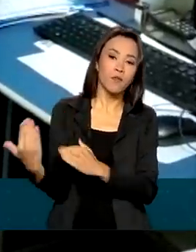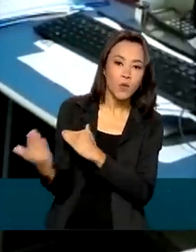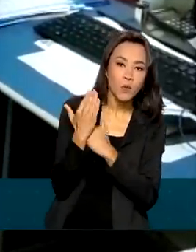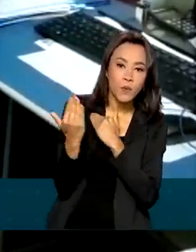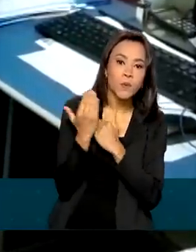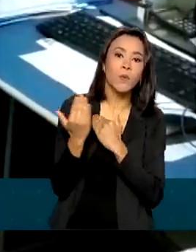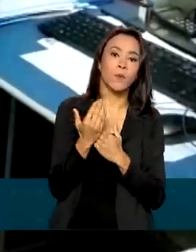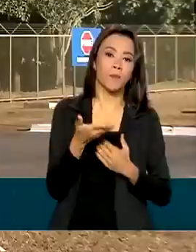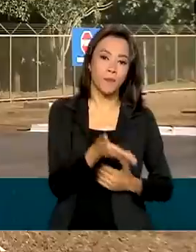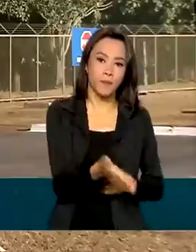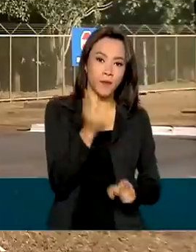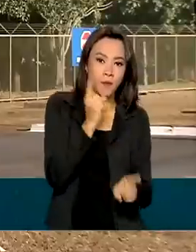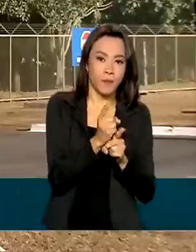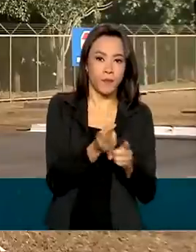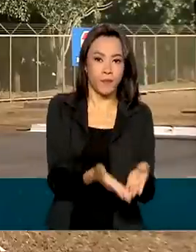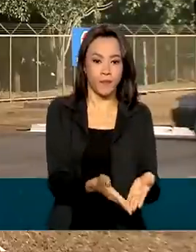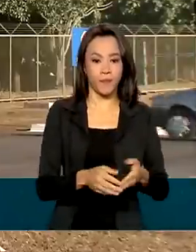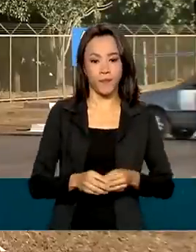corpo de Ataléia do Norte.